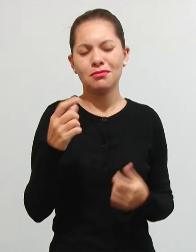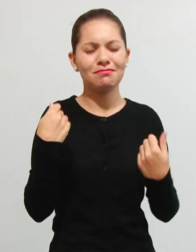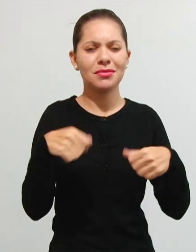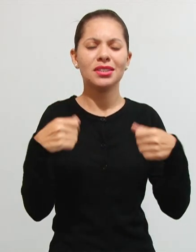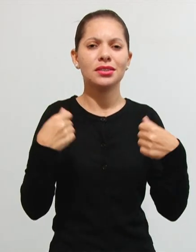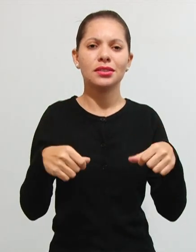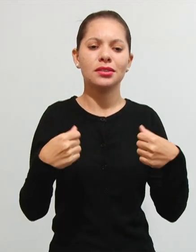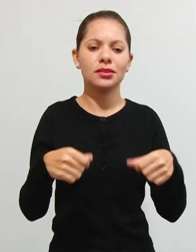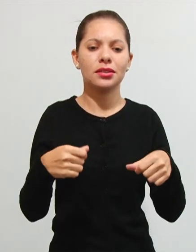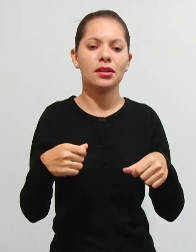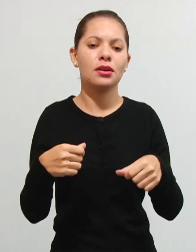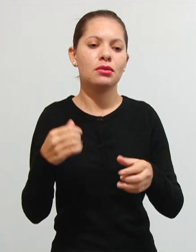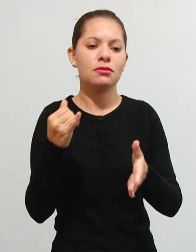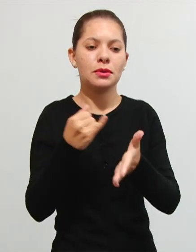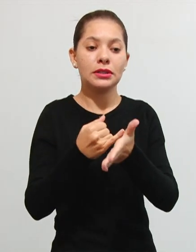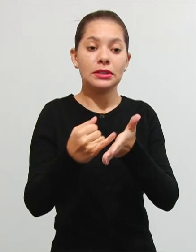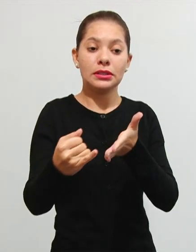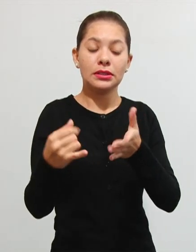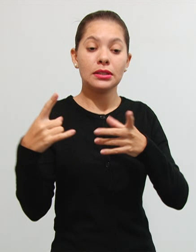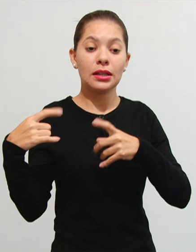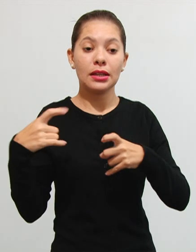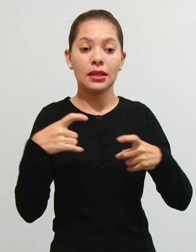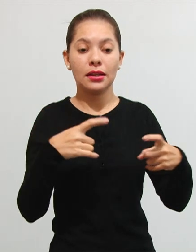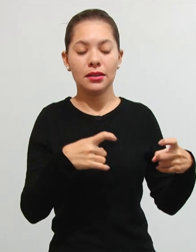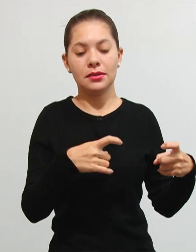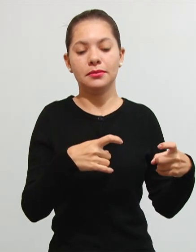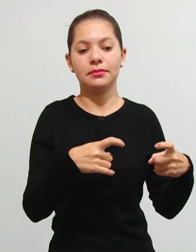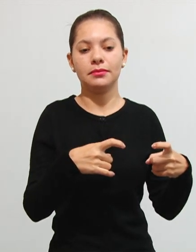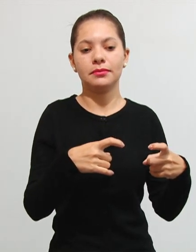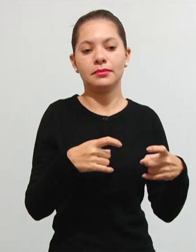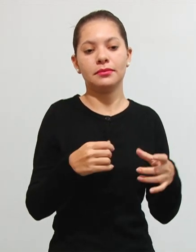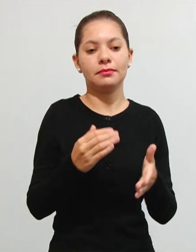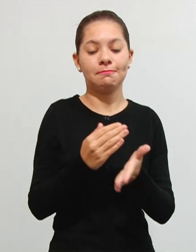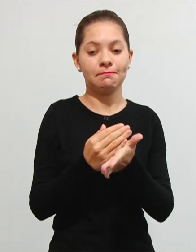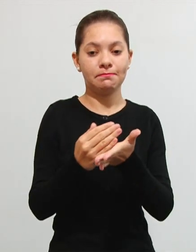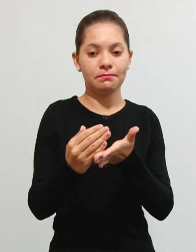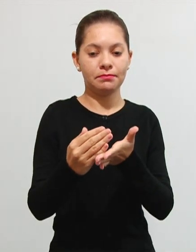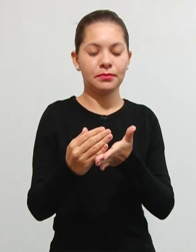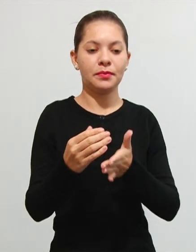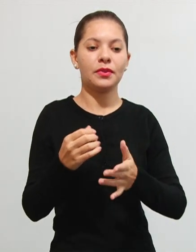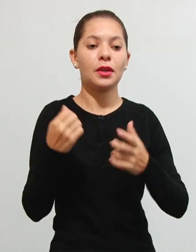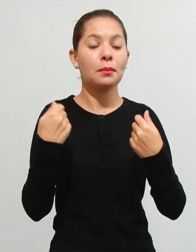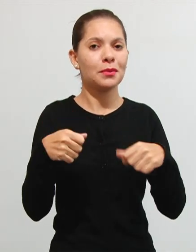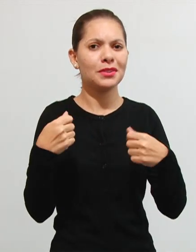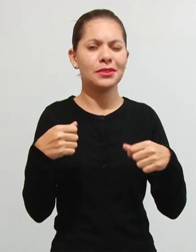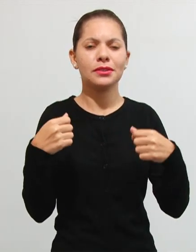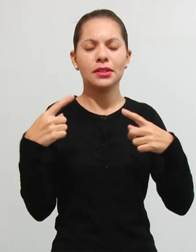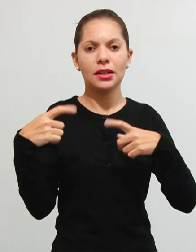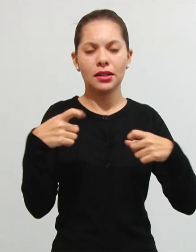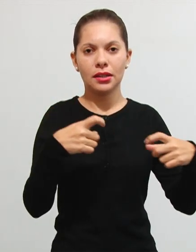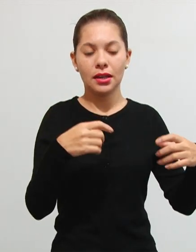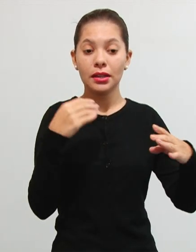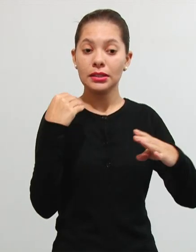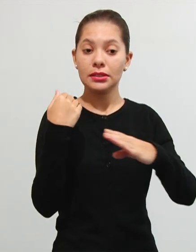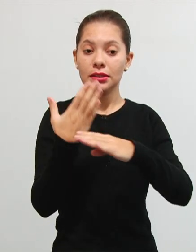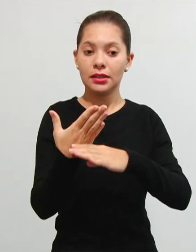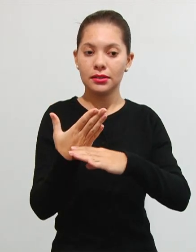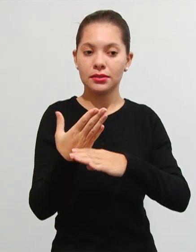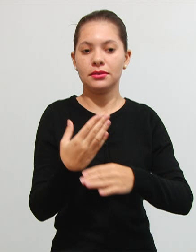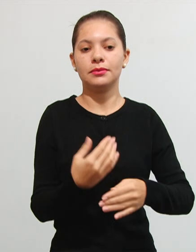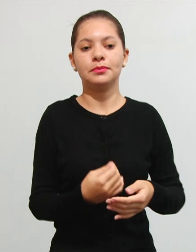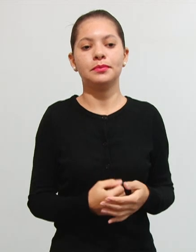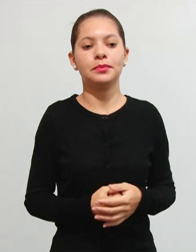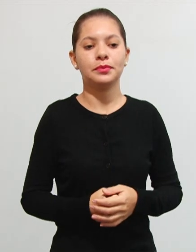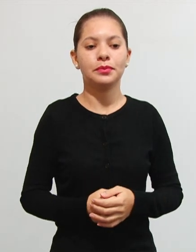o efetivo início da guerra bastando a sua iminência por isso que é guerra externa ou sua iminência